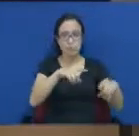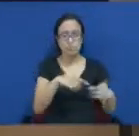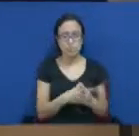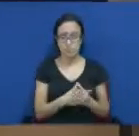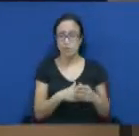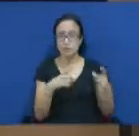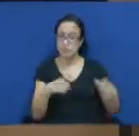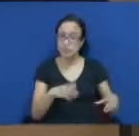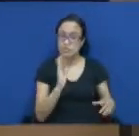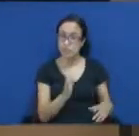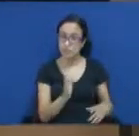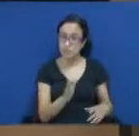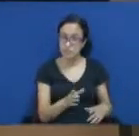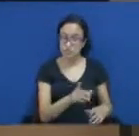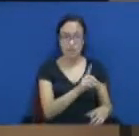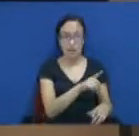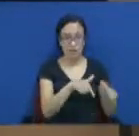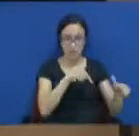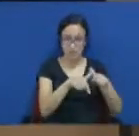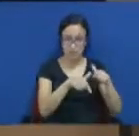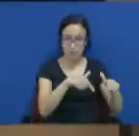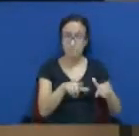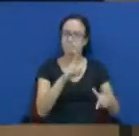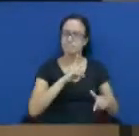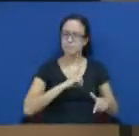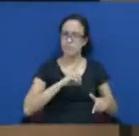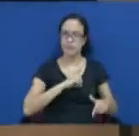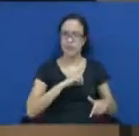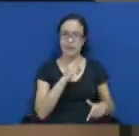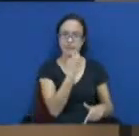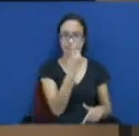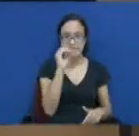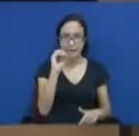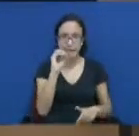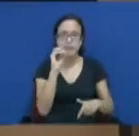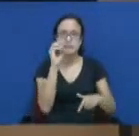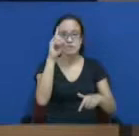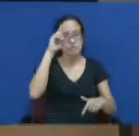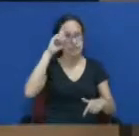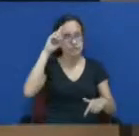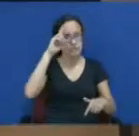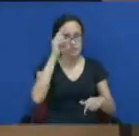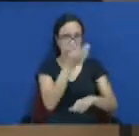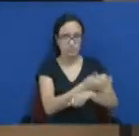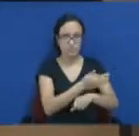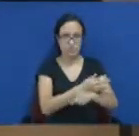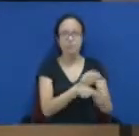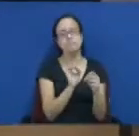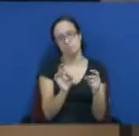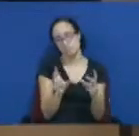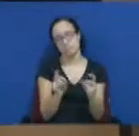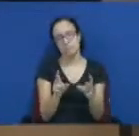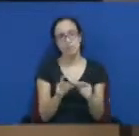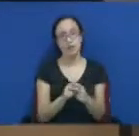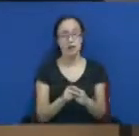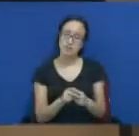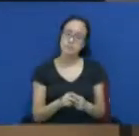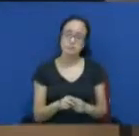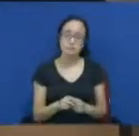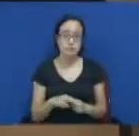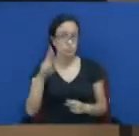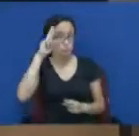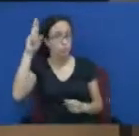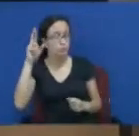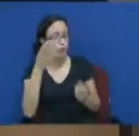governo não tira um direito dos trabalhadores dos 10 dias de férias. Vender 10 dias de férias, cabe ao empregador se ele quer ou não e o sindicato